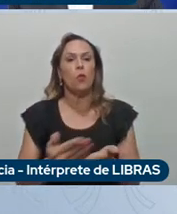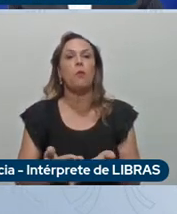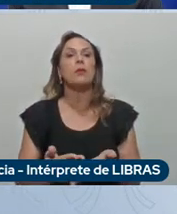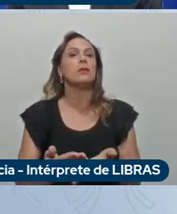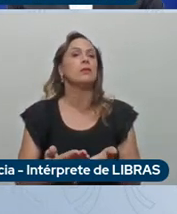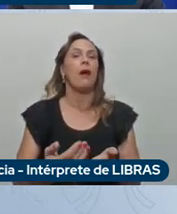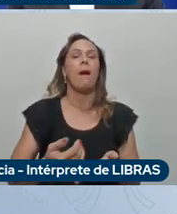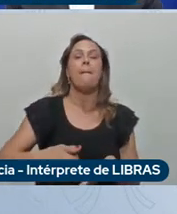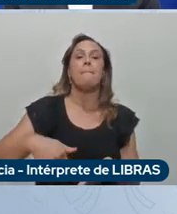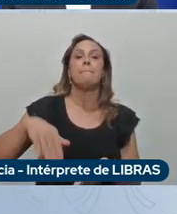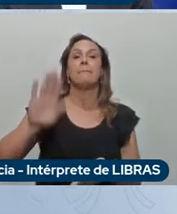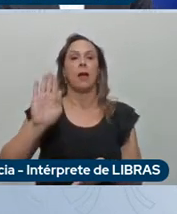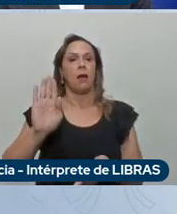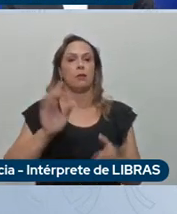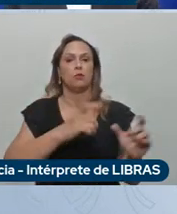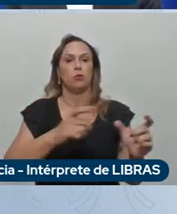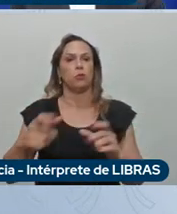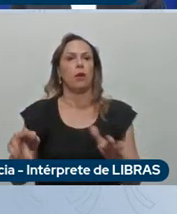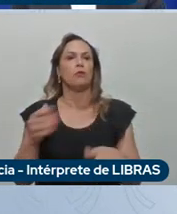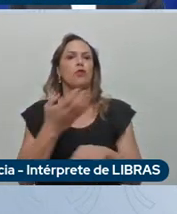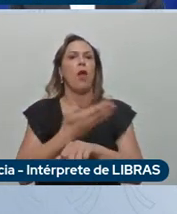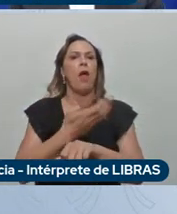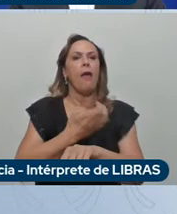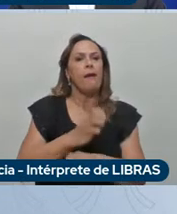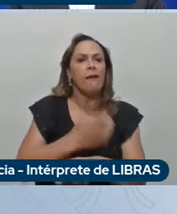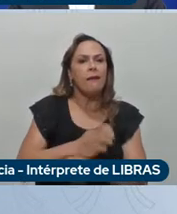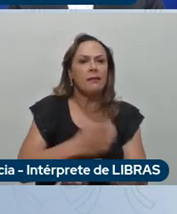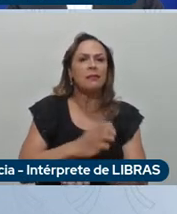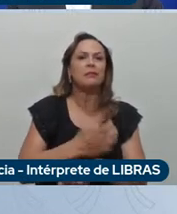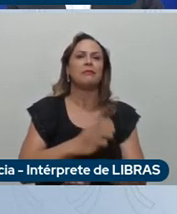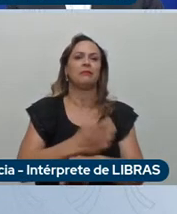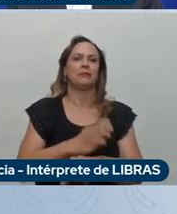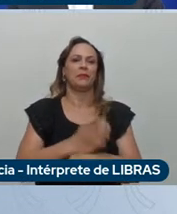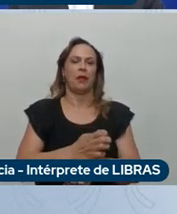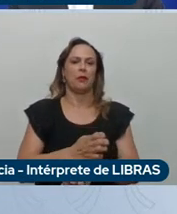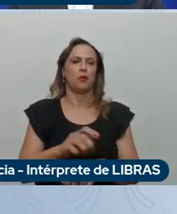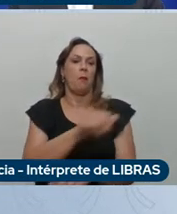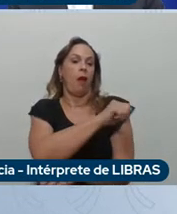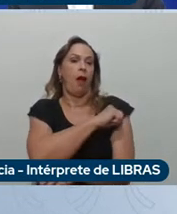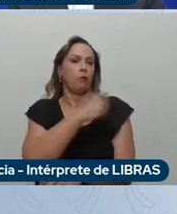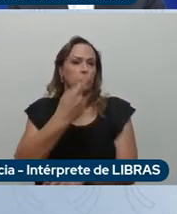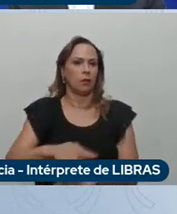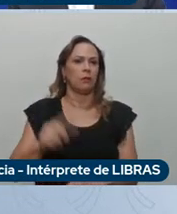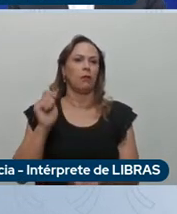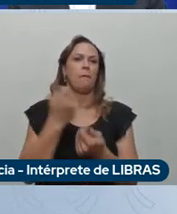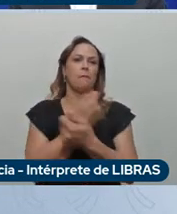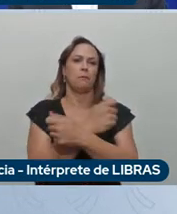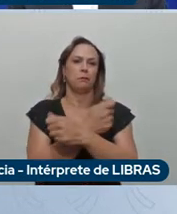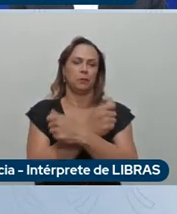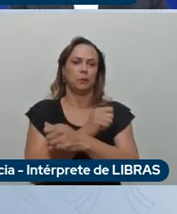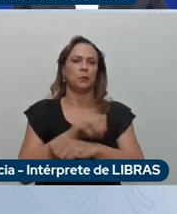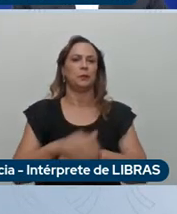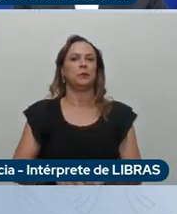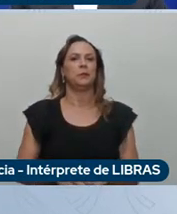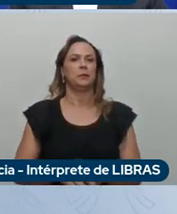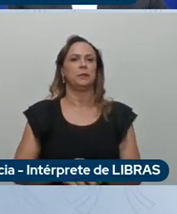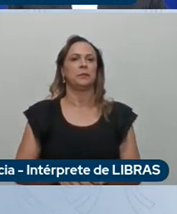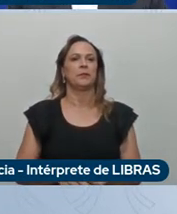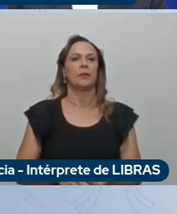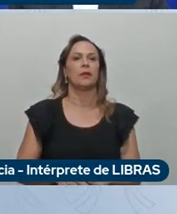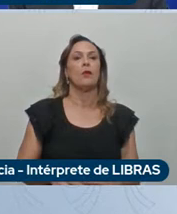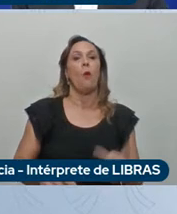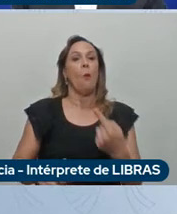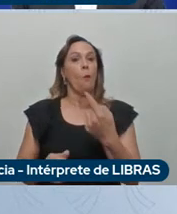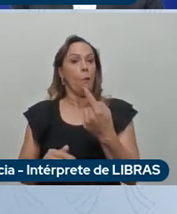estágio ou de employment na nossa empresa bom uma das estratégias